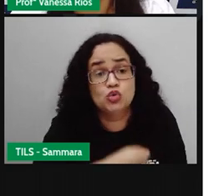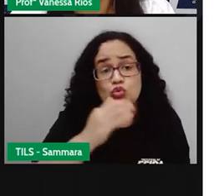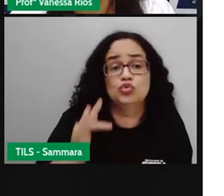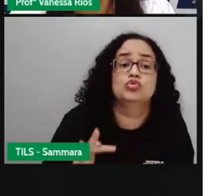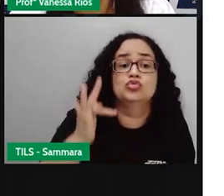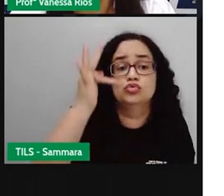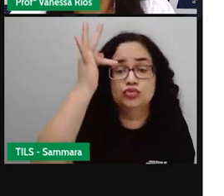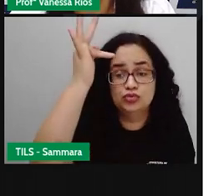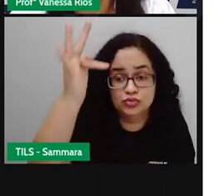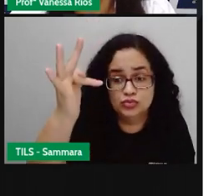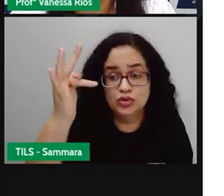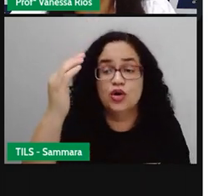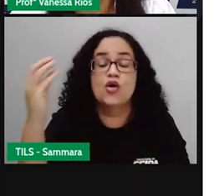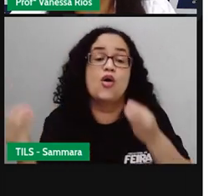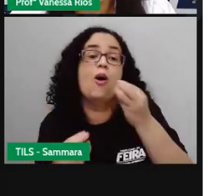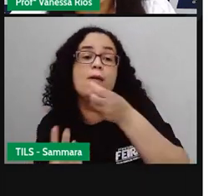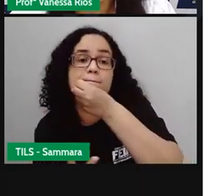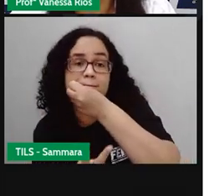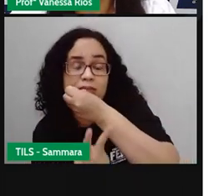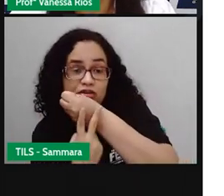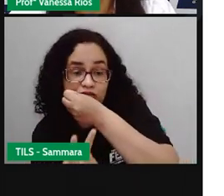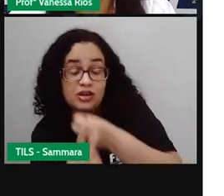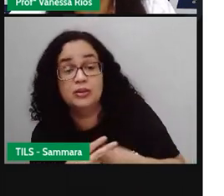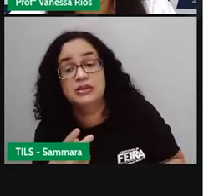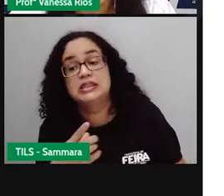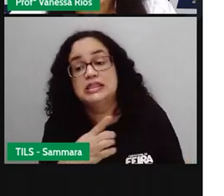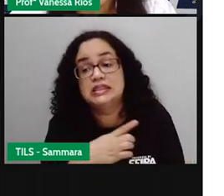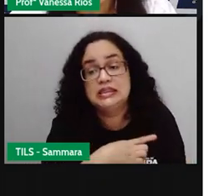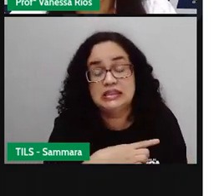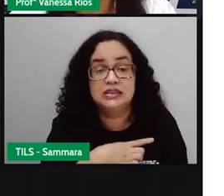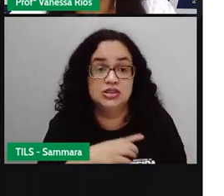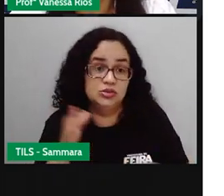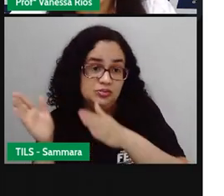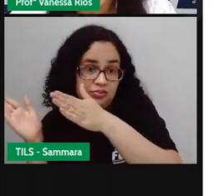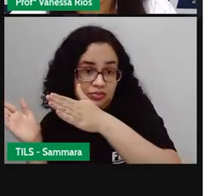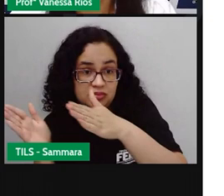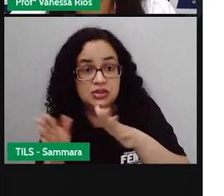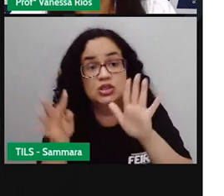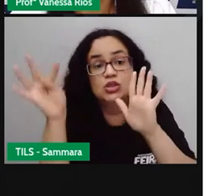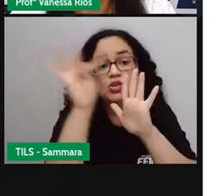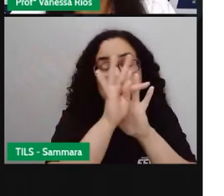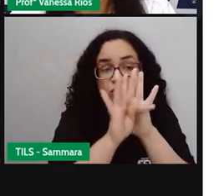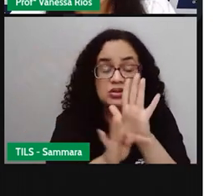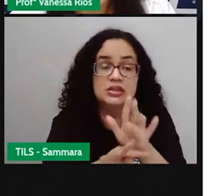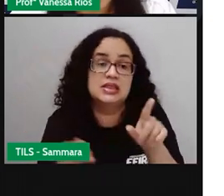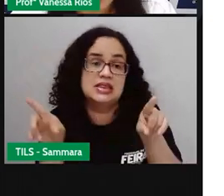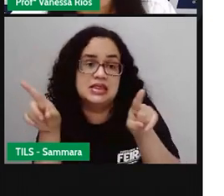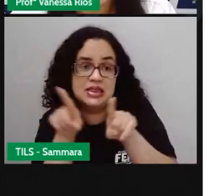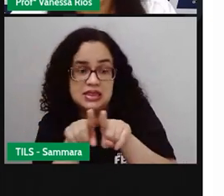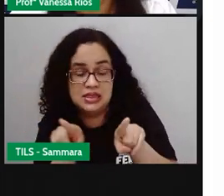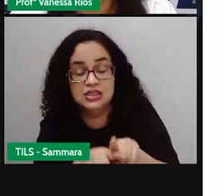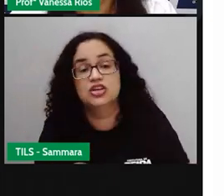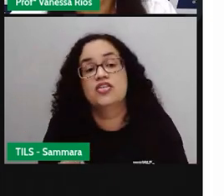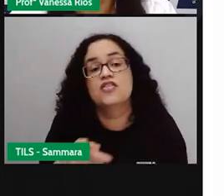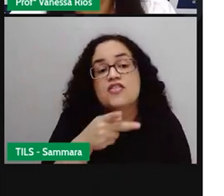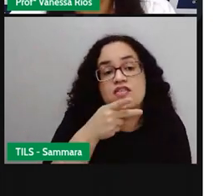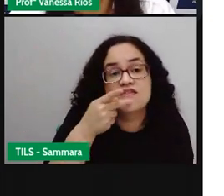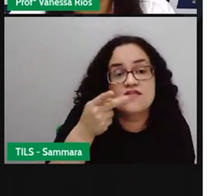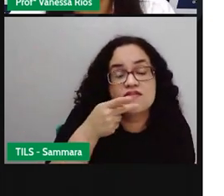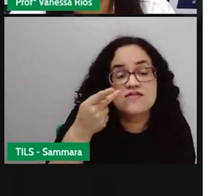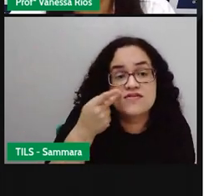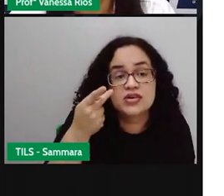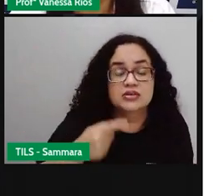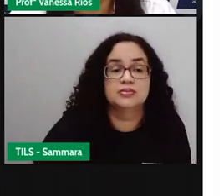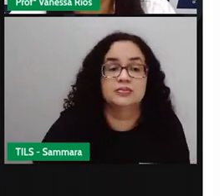futuro. De como os verbos aparecem nas narrativas, nos textos, também na sua fala. E de como